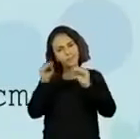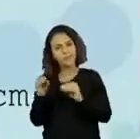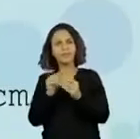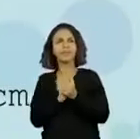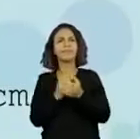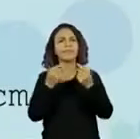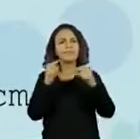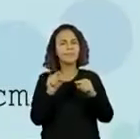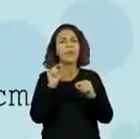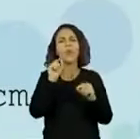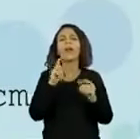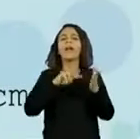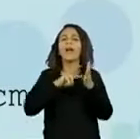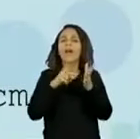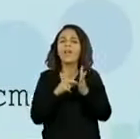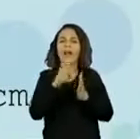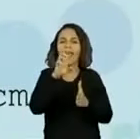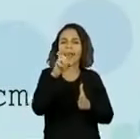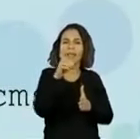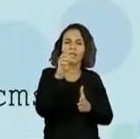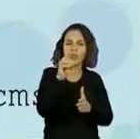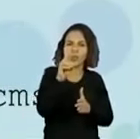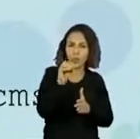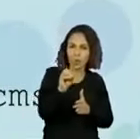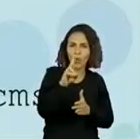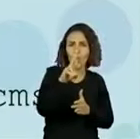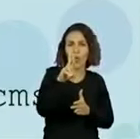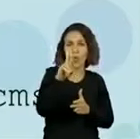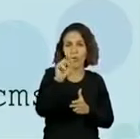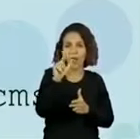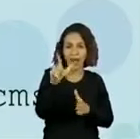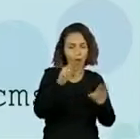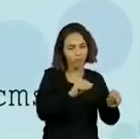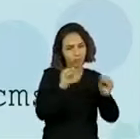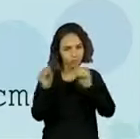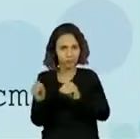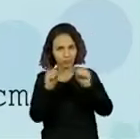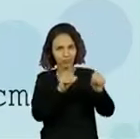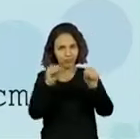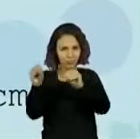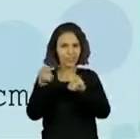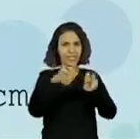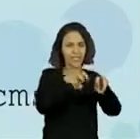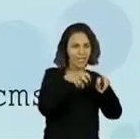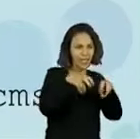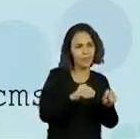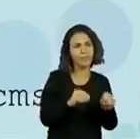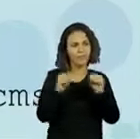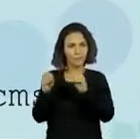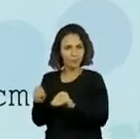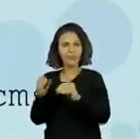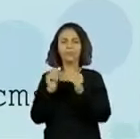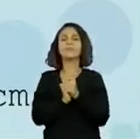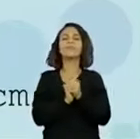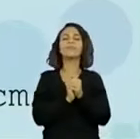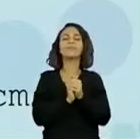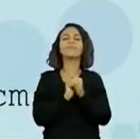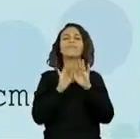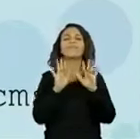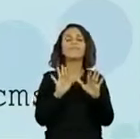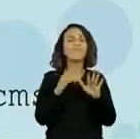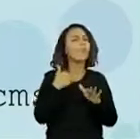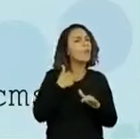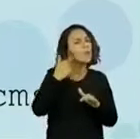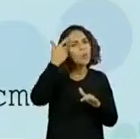gato. O que é isso do rural? Bem como. Por que as pessoas migram? Vocês já me deram as respostas. Não sei onde